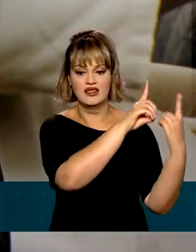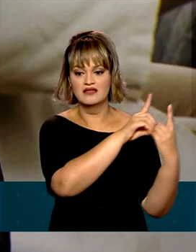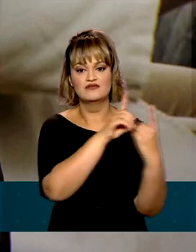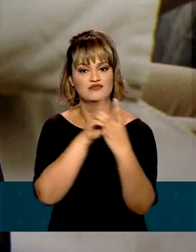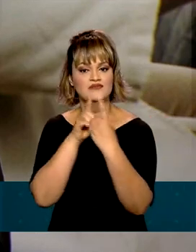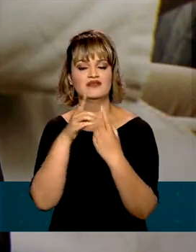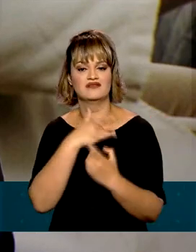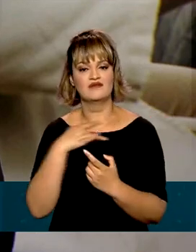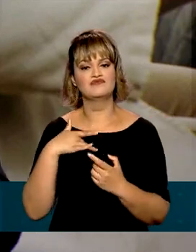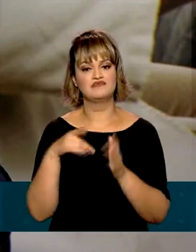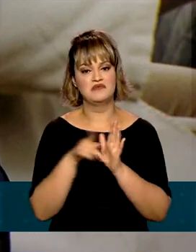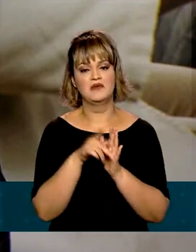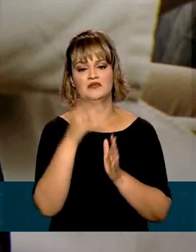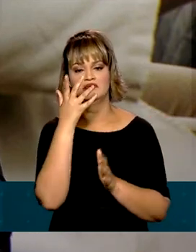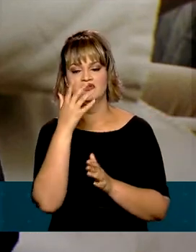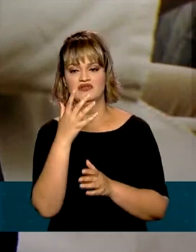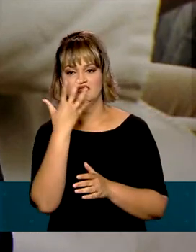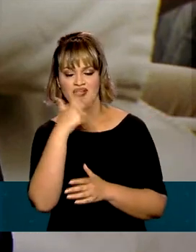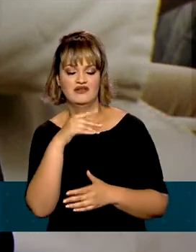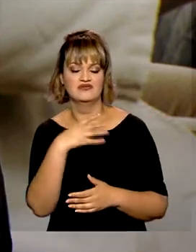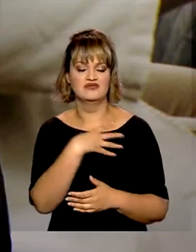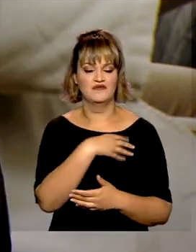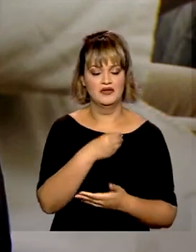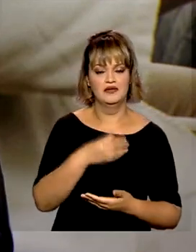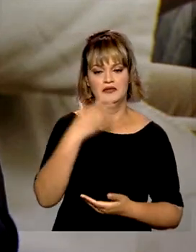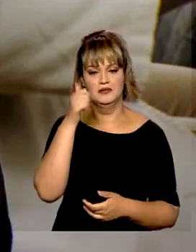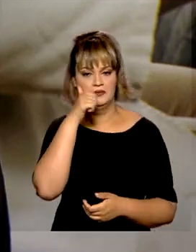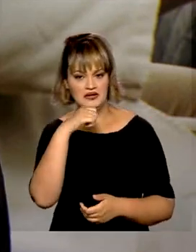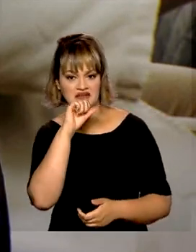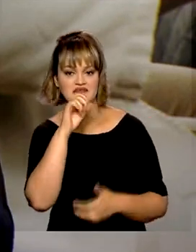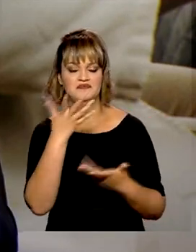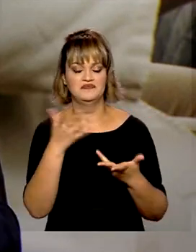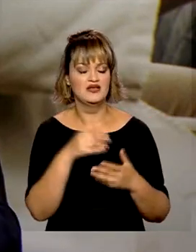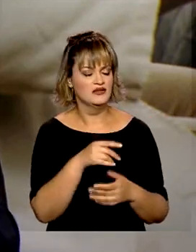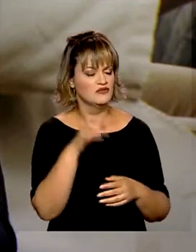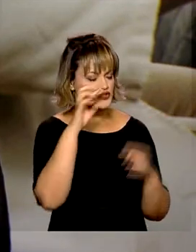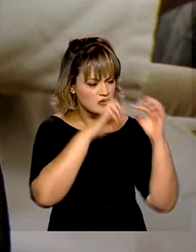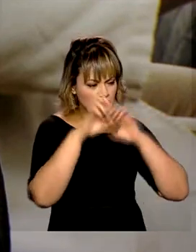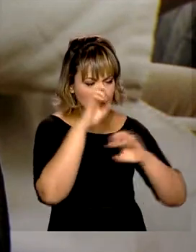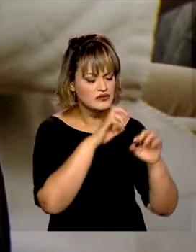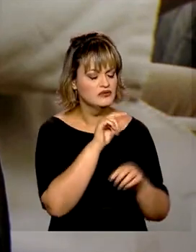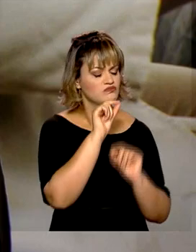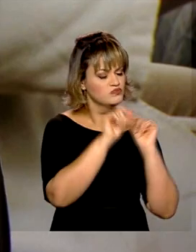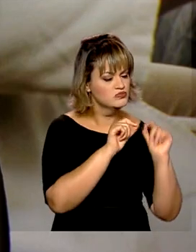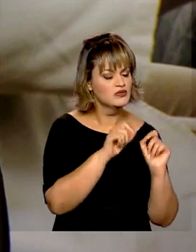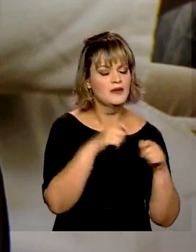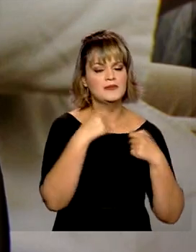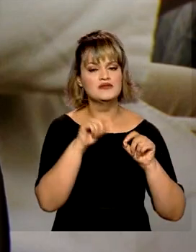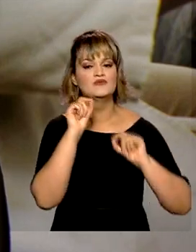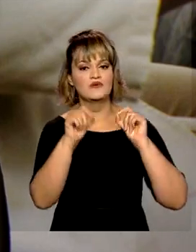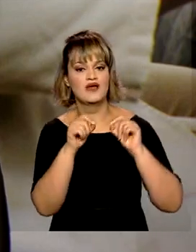à saúde. Então, queremos monitorar esses resultados para fazer os ajustes necessários na política pública.